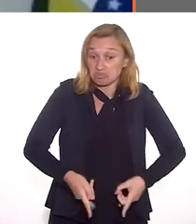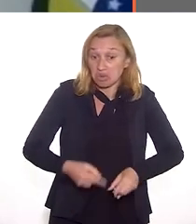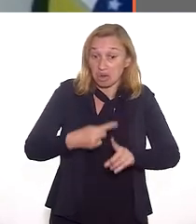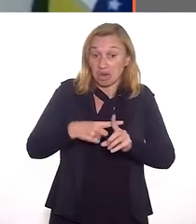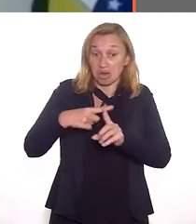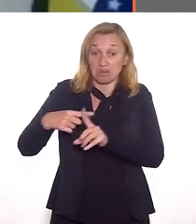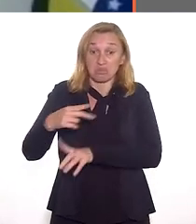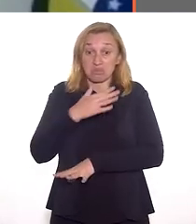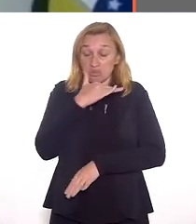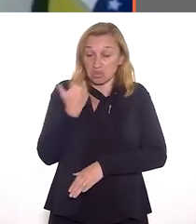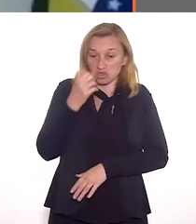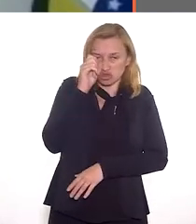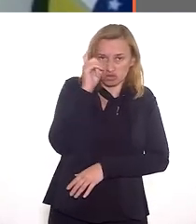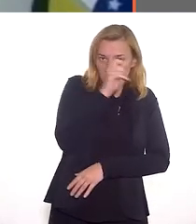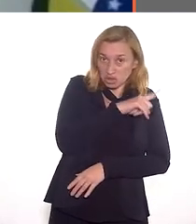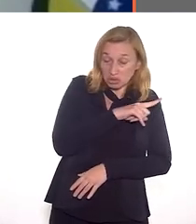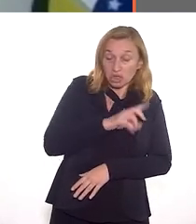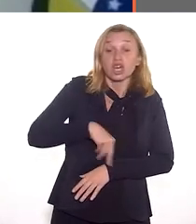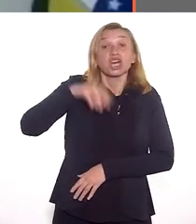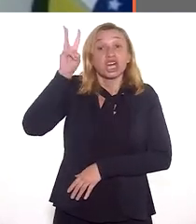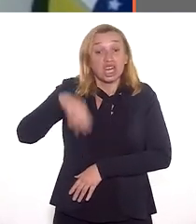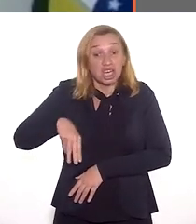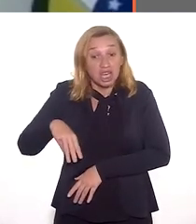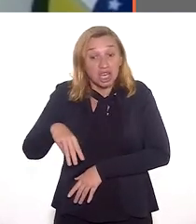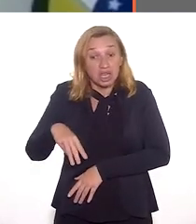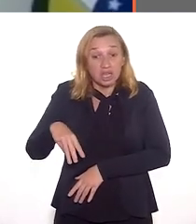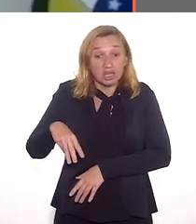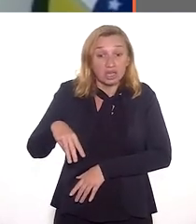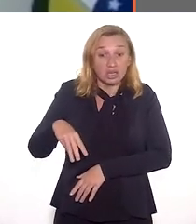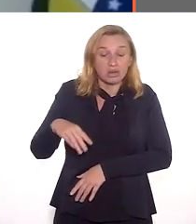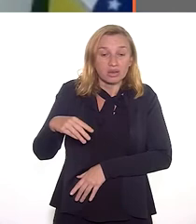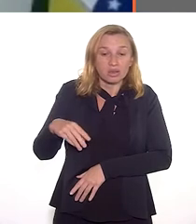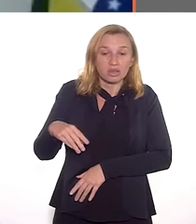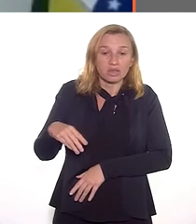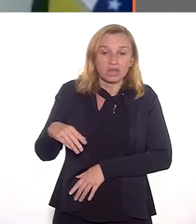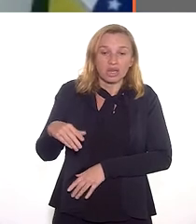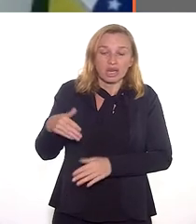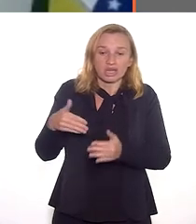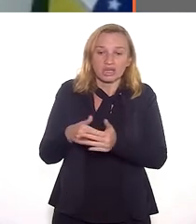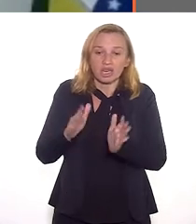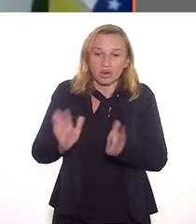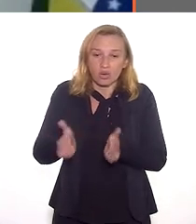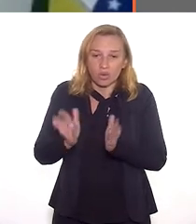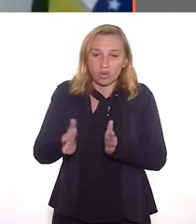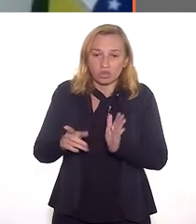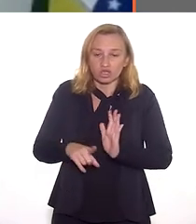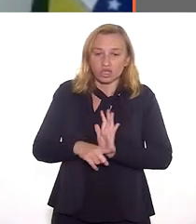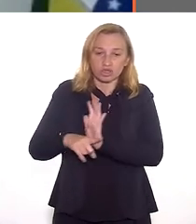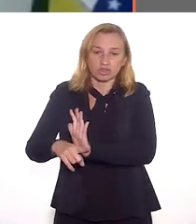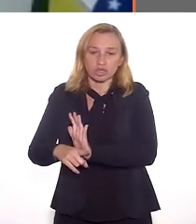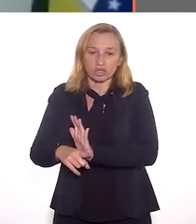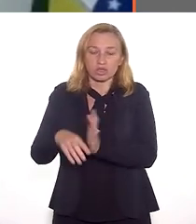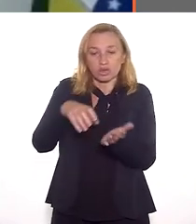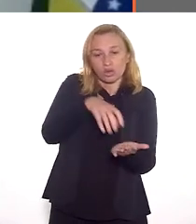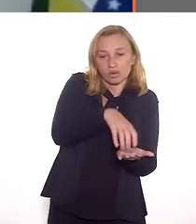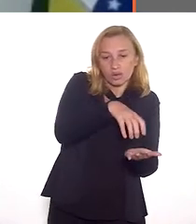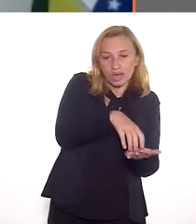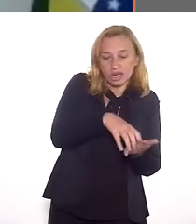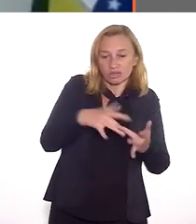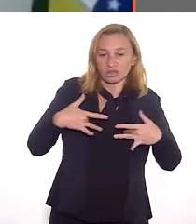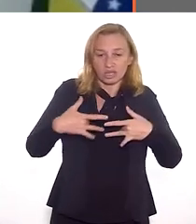mortos, até para enterrar mortos era difícil. Quem segurou aonde, quem segura aonde em boa medida até hoje são as redes de